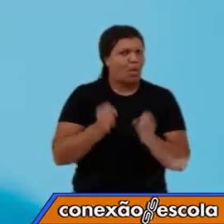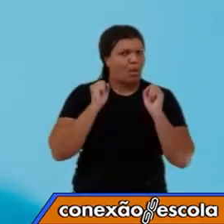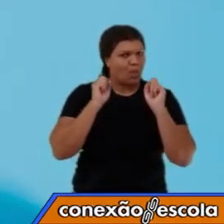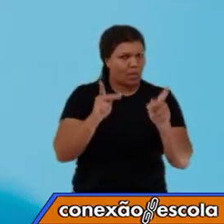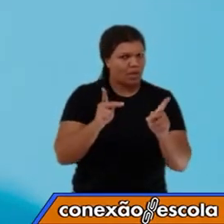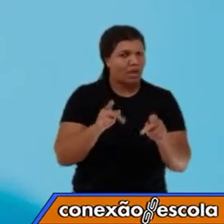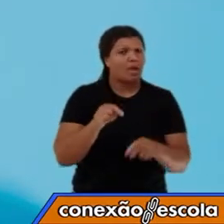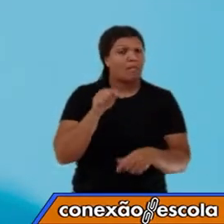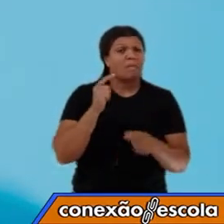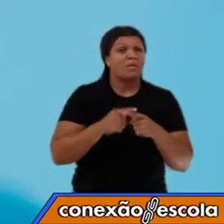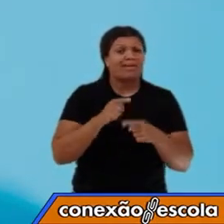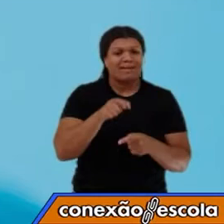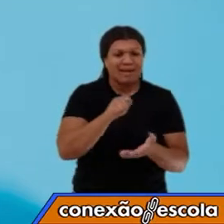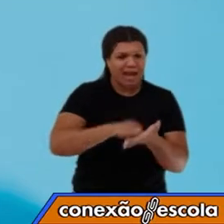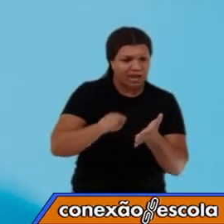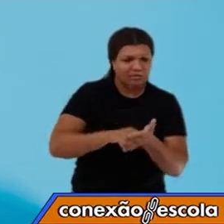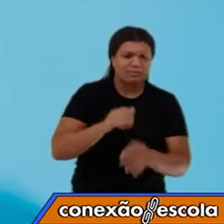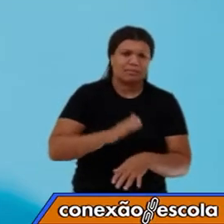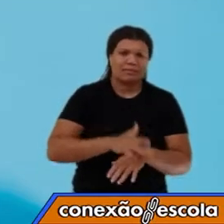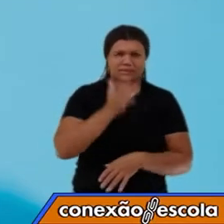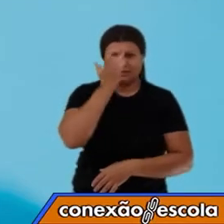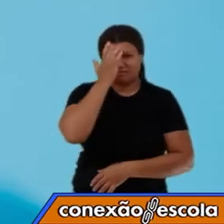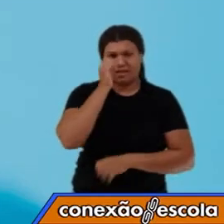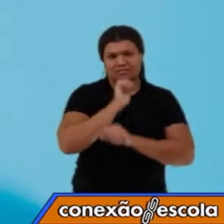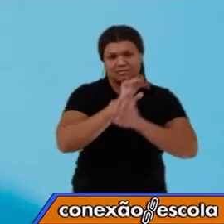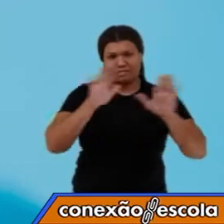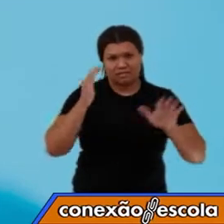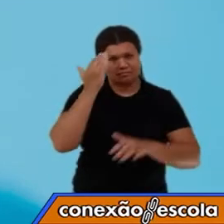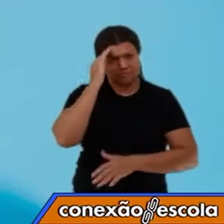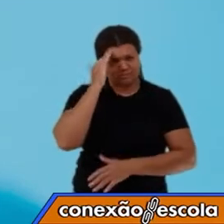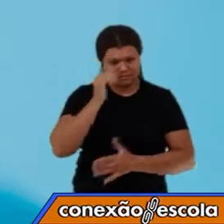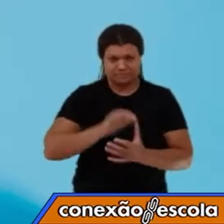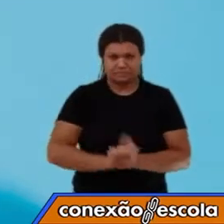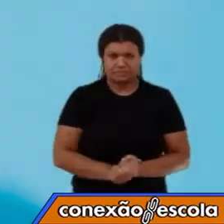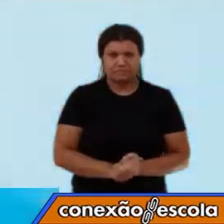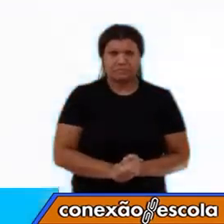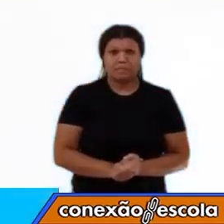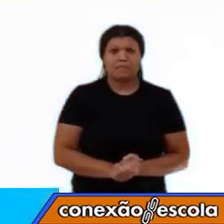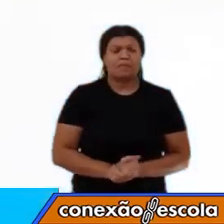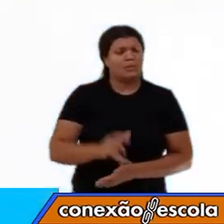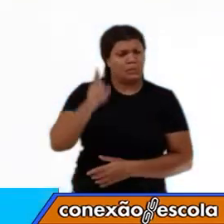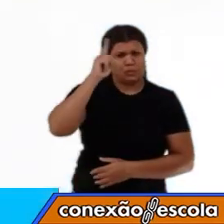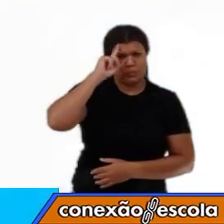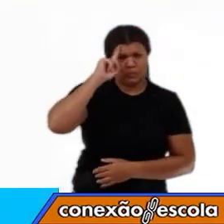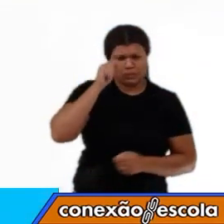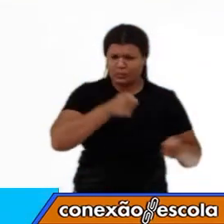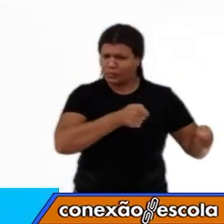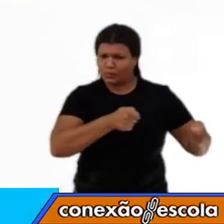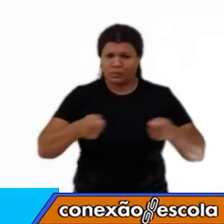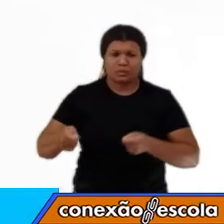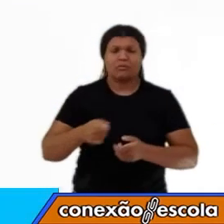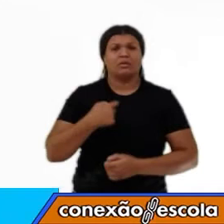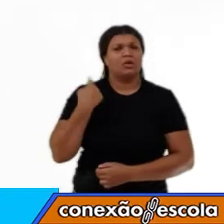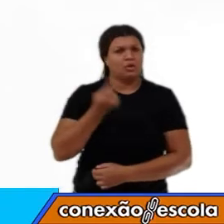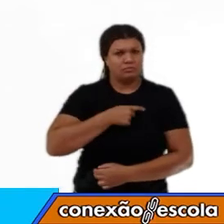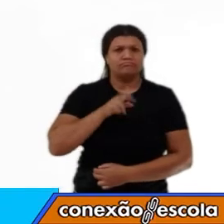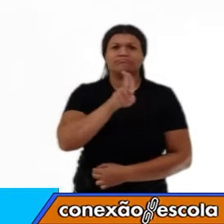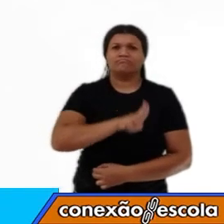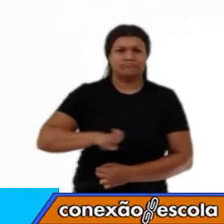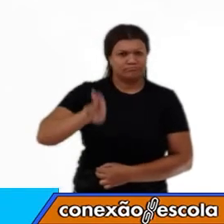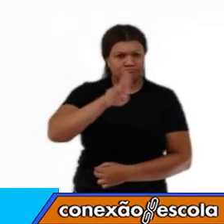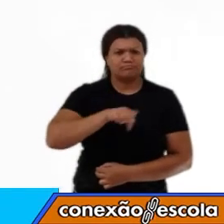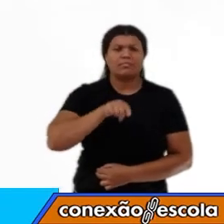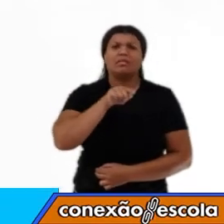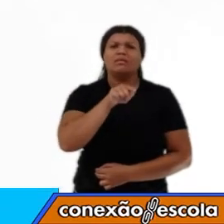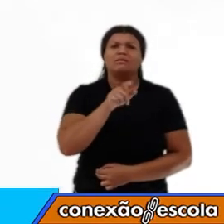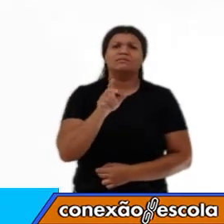Assim vai ficar mais fácil a apreensão desses conceitos. Cotidianamente, nós utilizamos esses